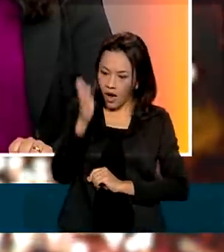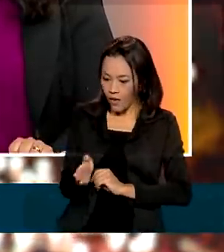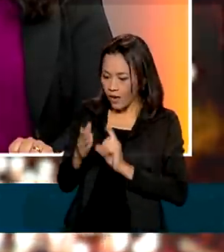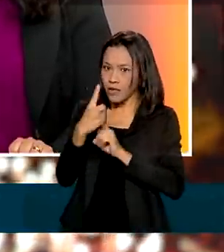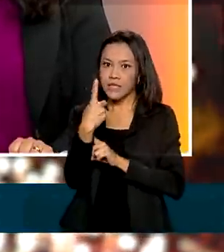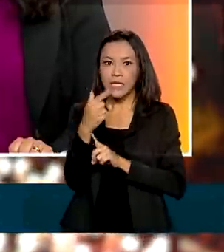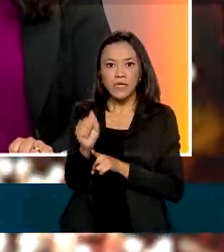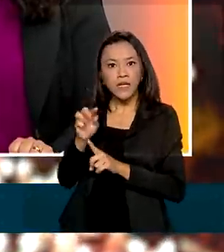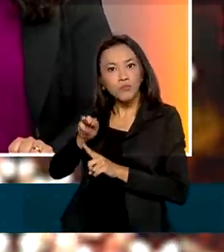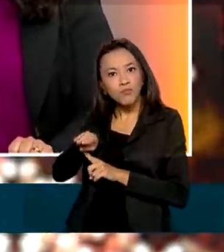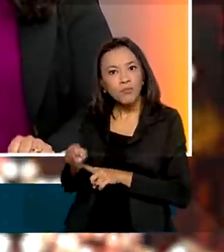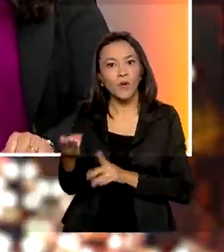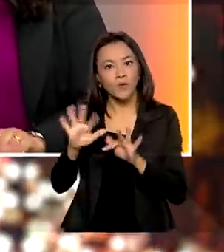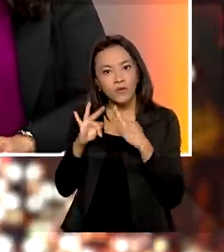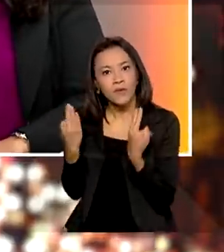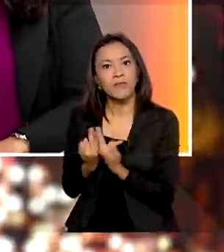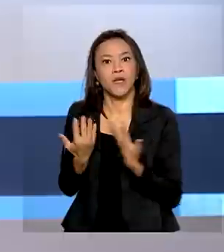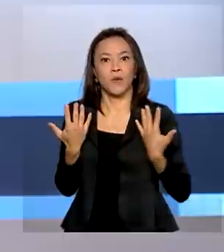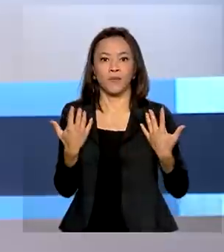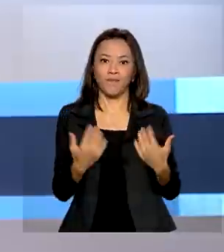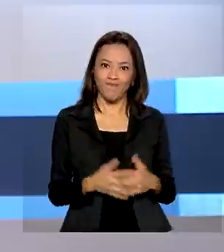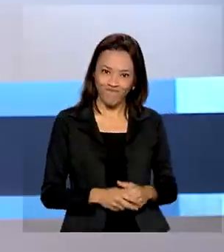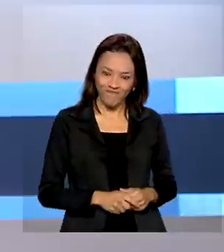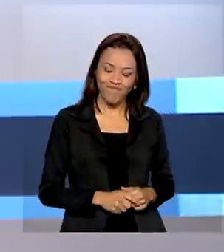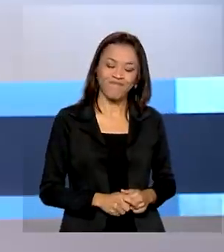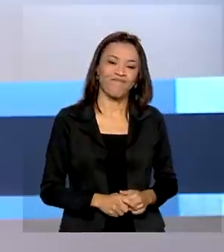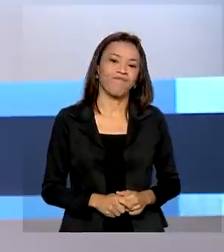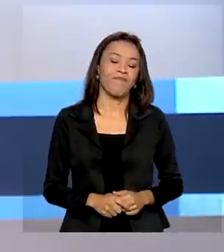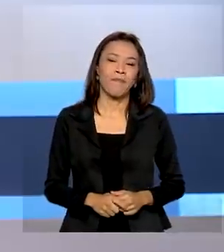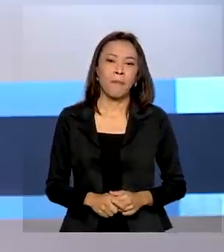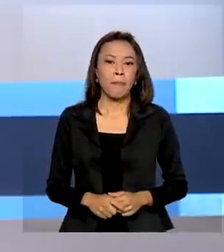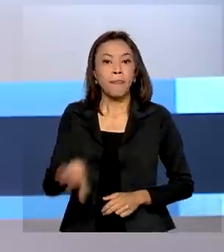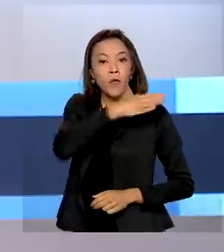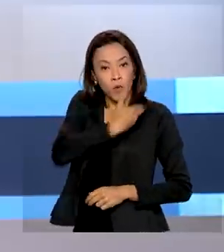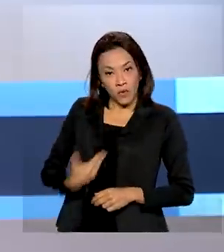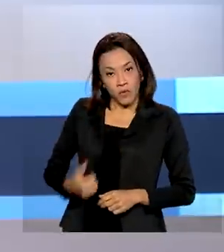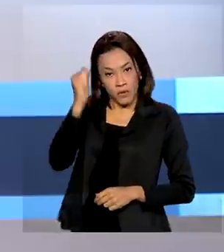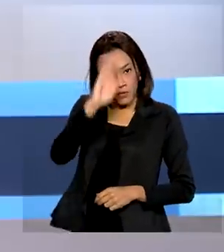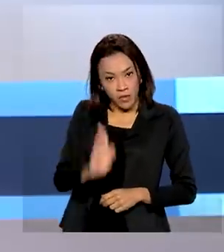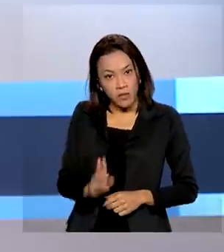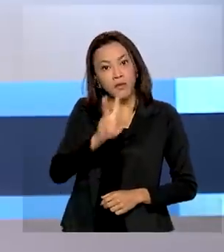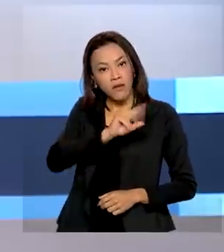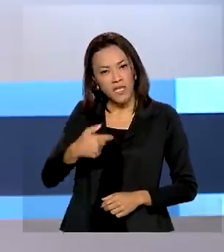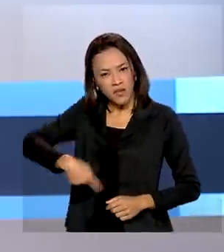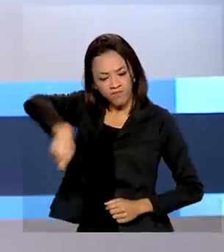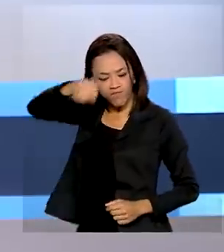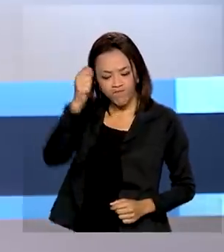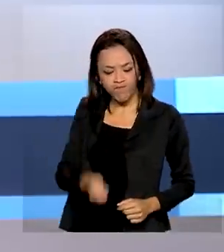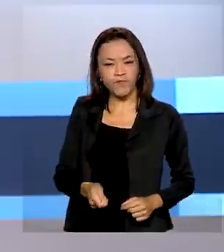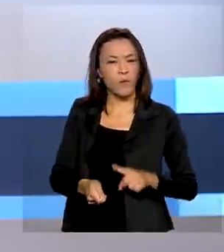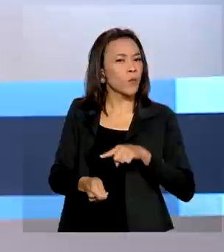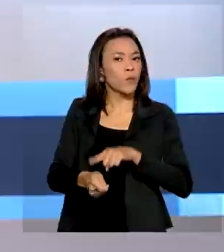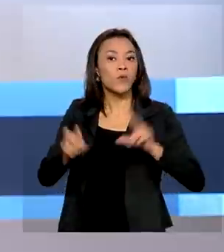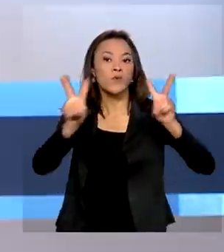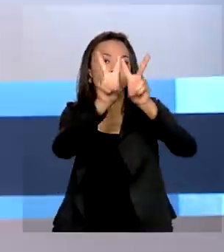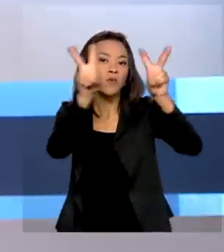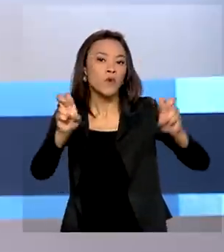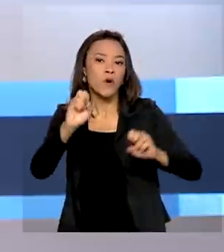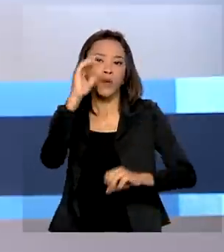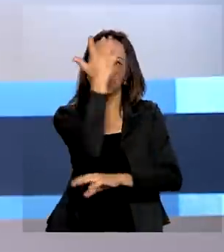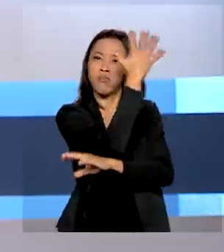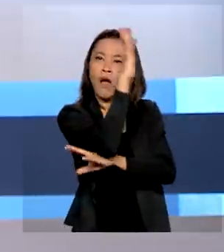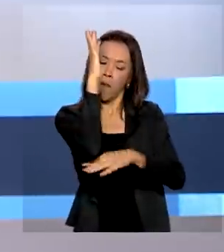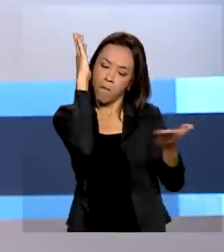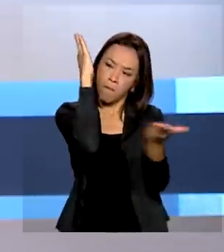17 milhões de famílias beneficiárias. O governo brasileiro vai ser contundente no combate ao desmatamento ilegal na